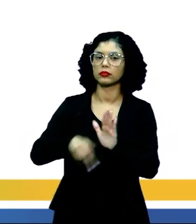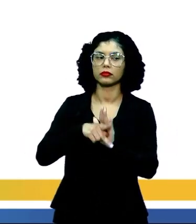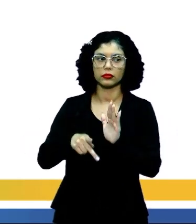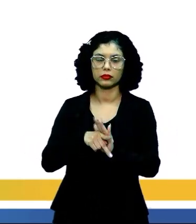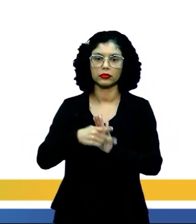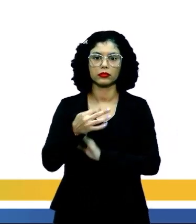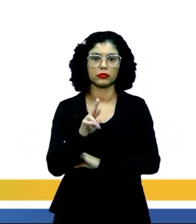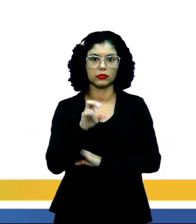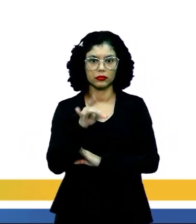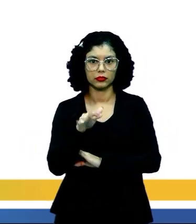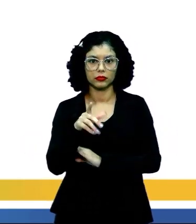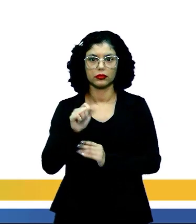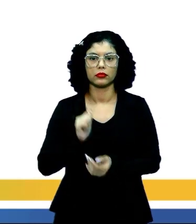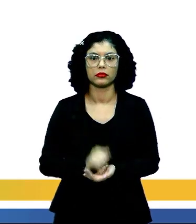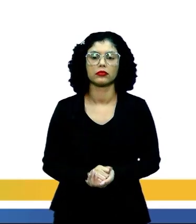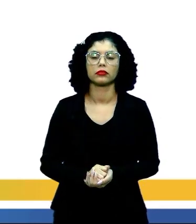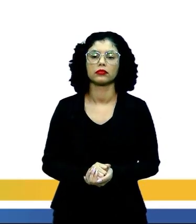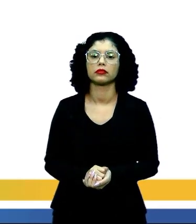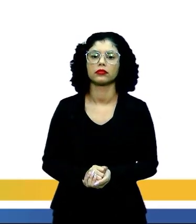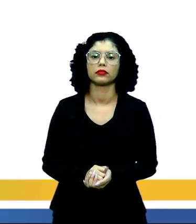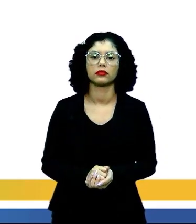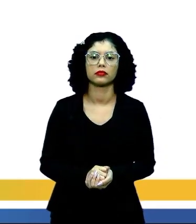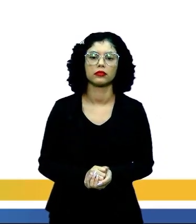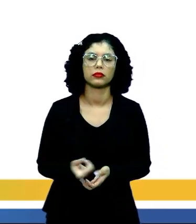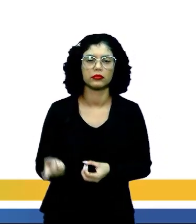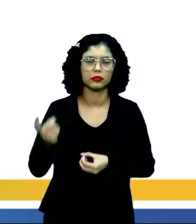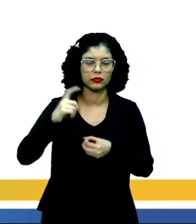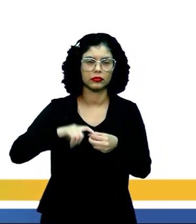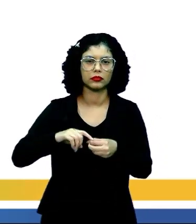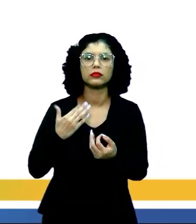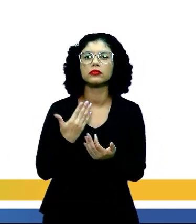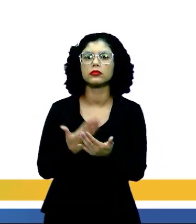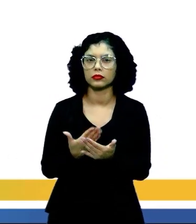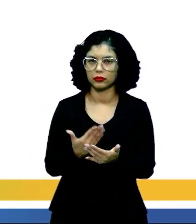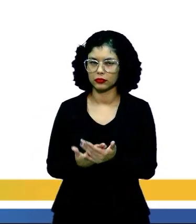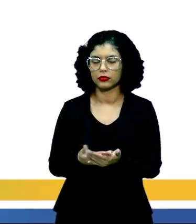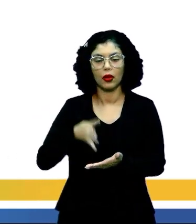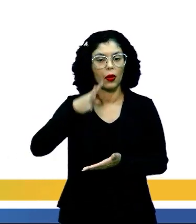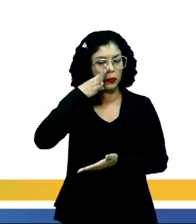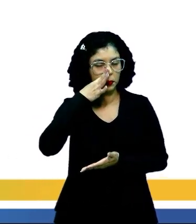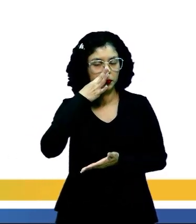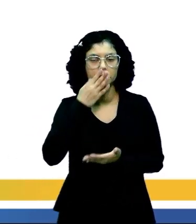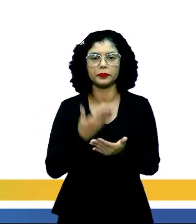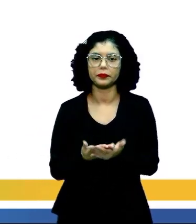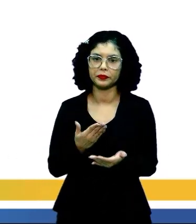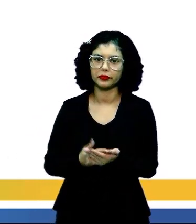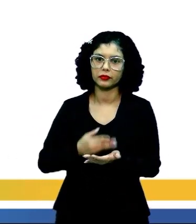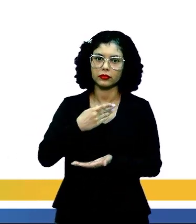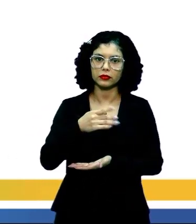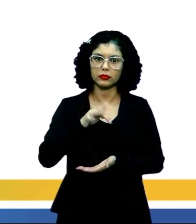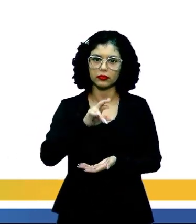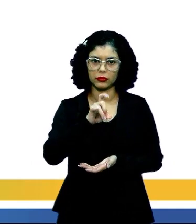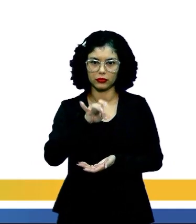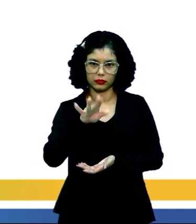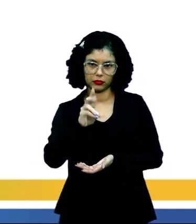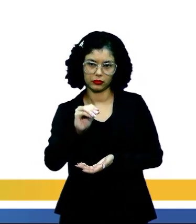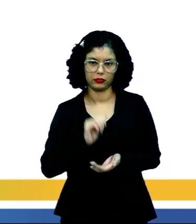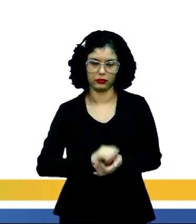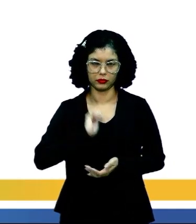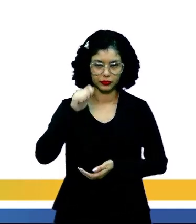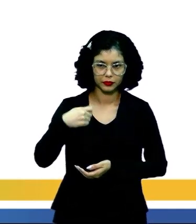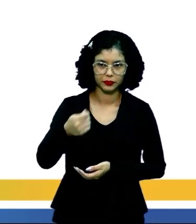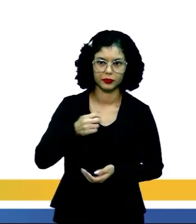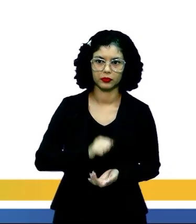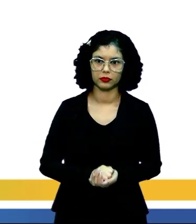parnasianas. Volta aí um pouquinho, estuda, assiste a nossa aula sobre o parnasianismo, sobre o